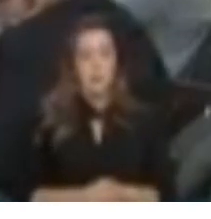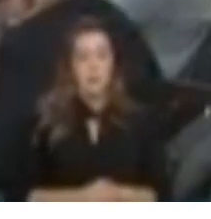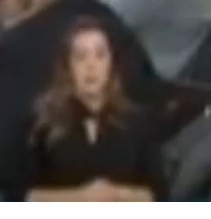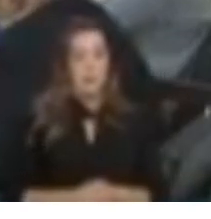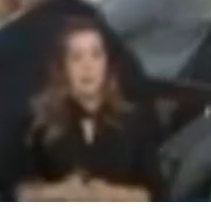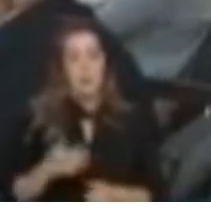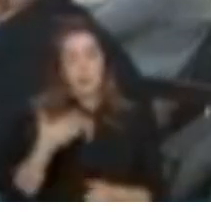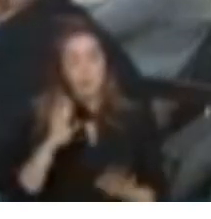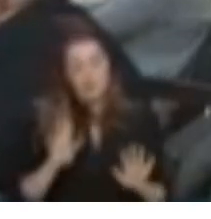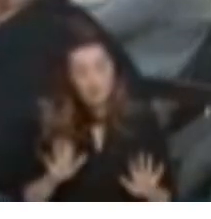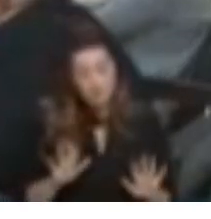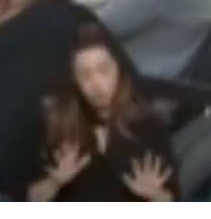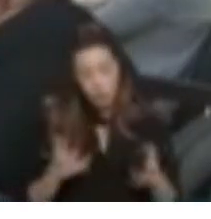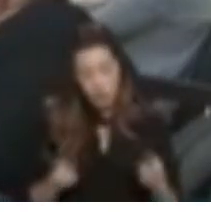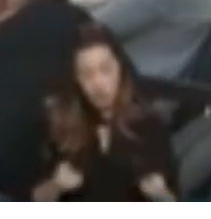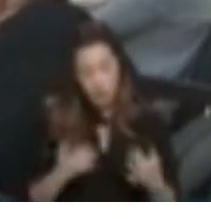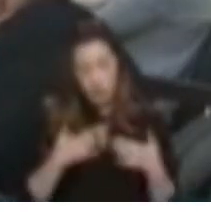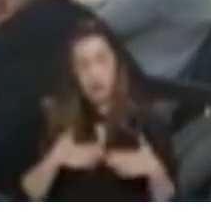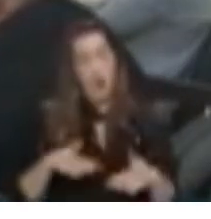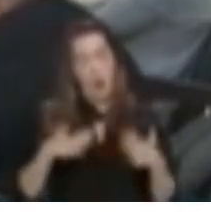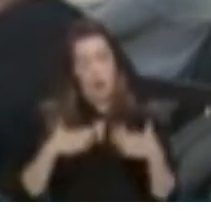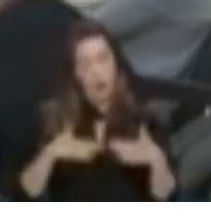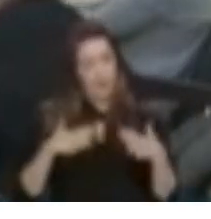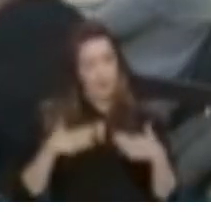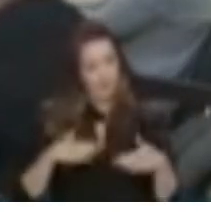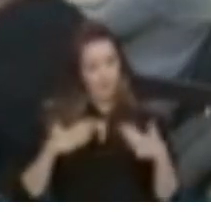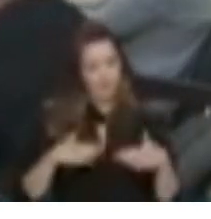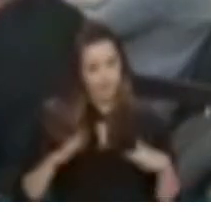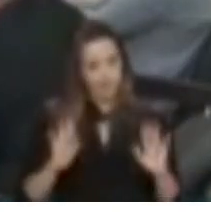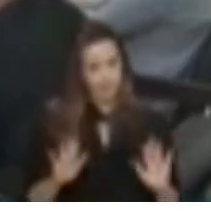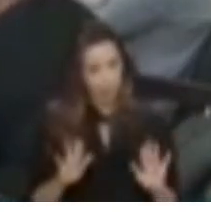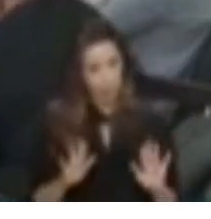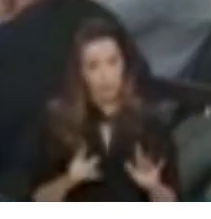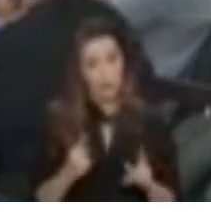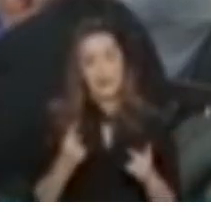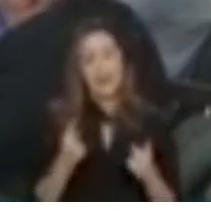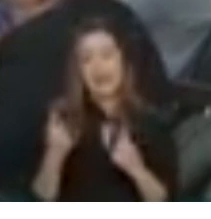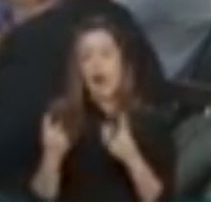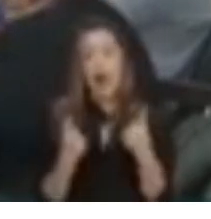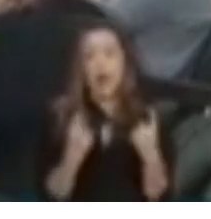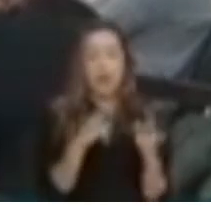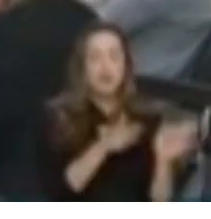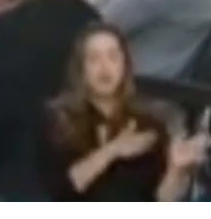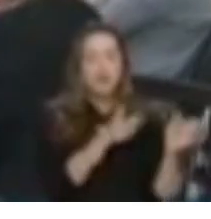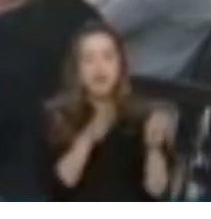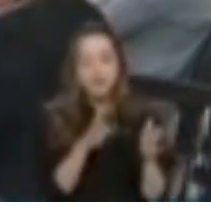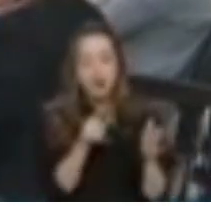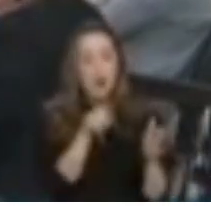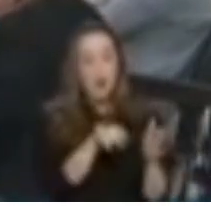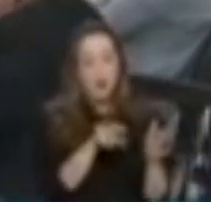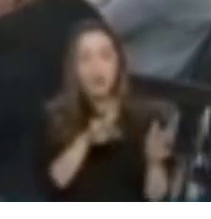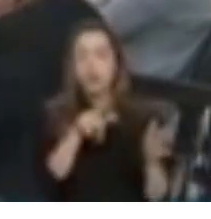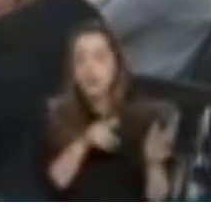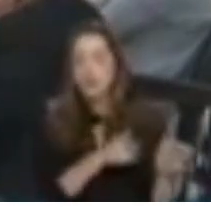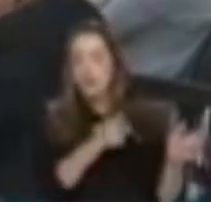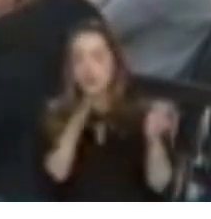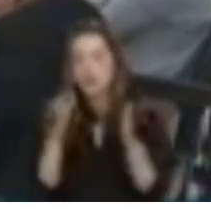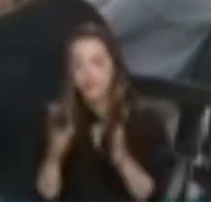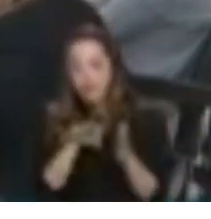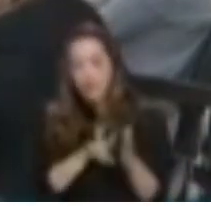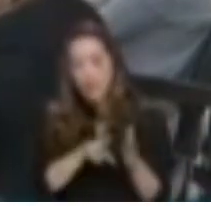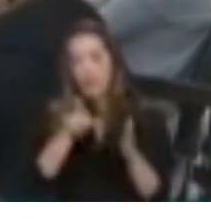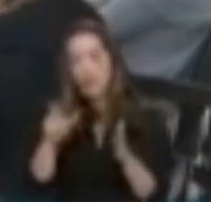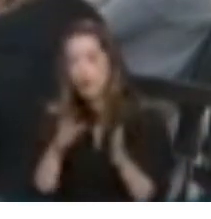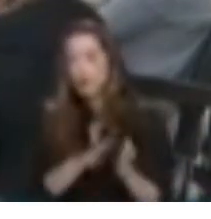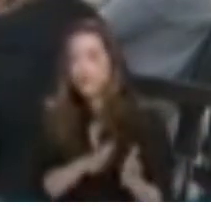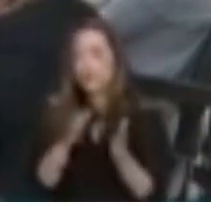Calma, não é bem assim não. Cada cenário é um. O que a gente